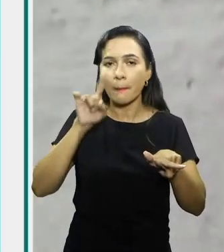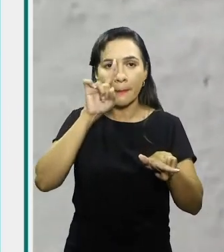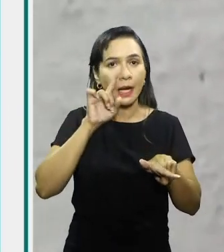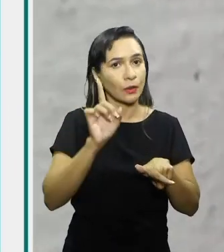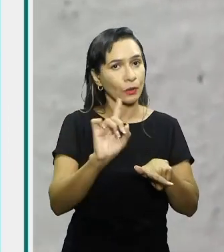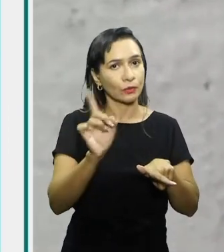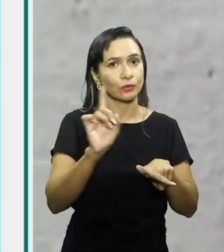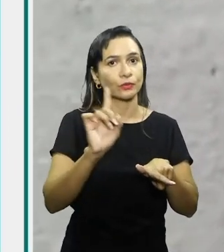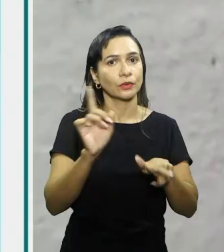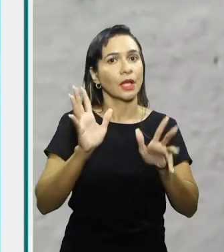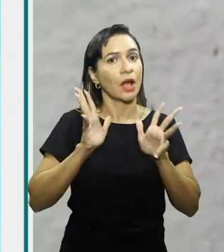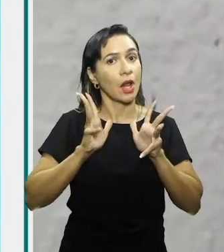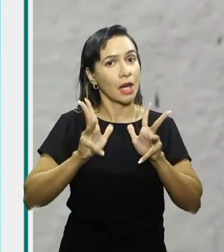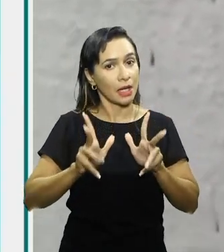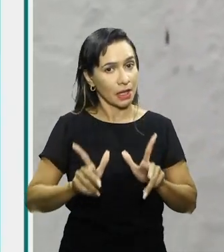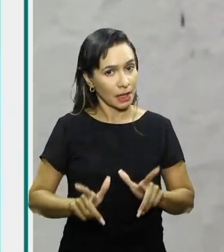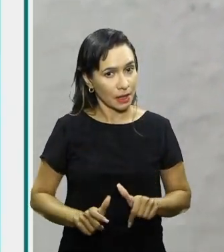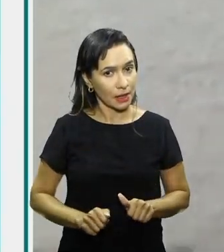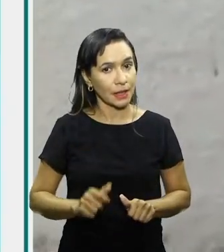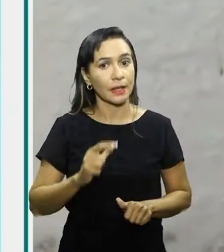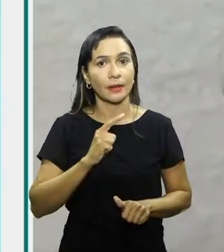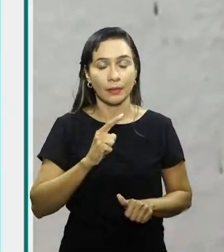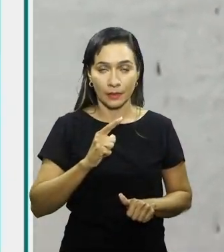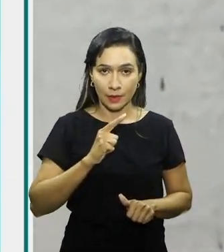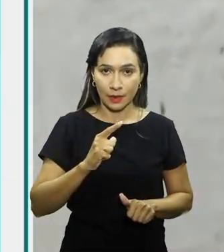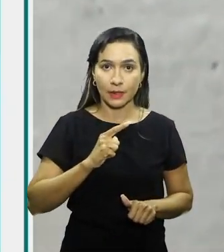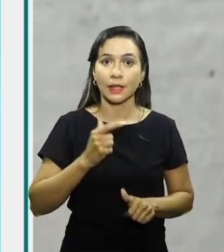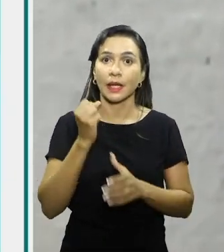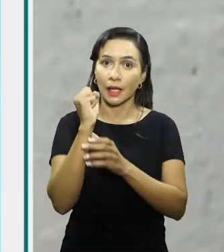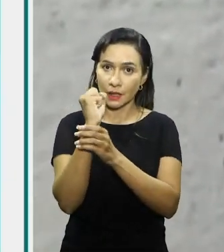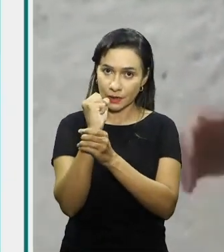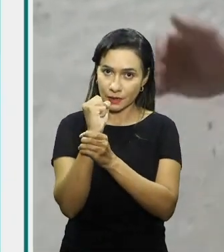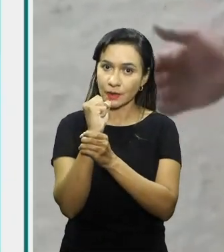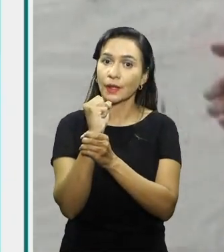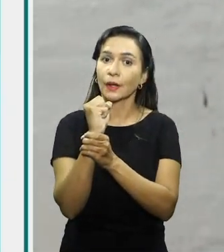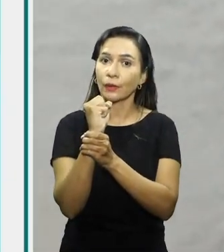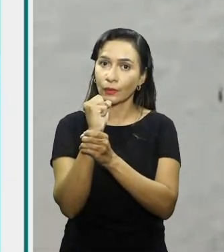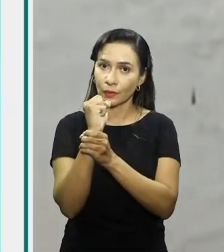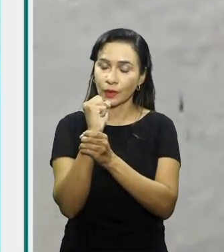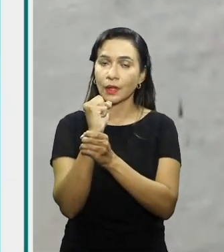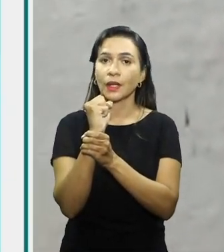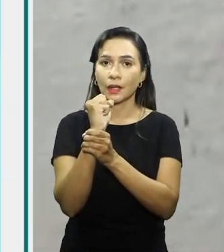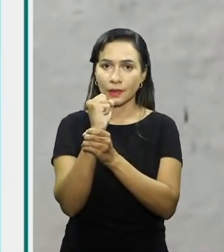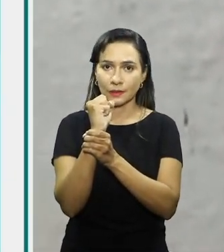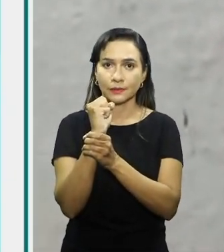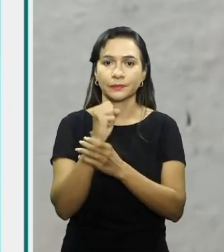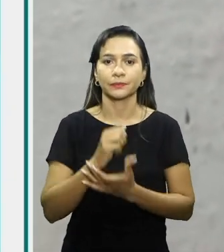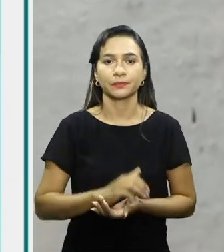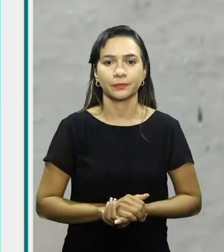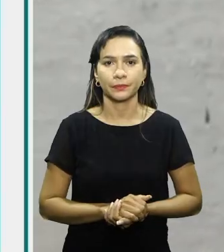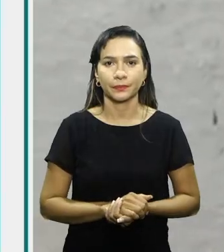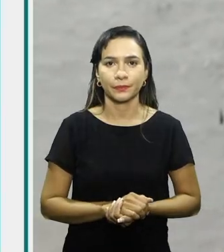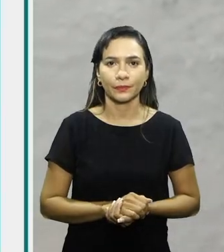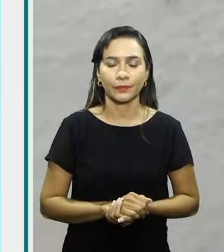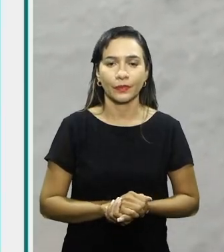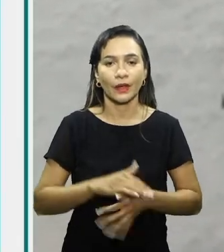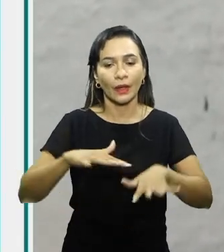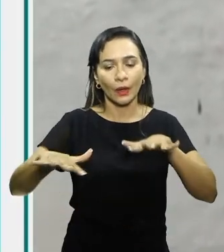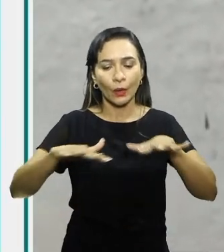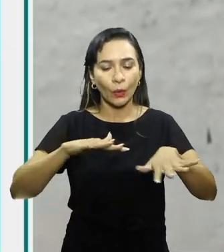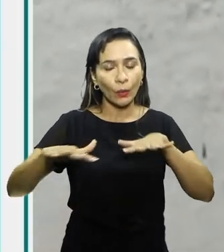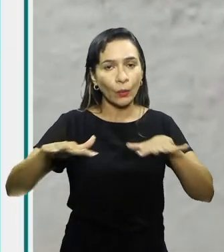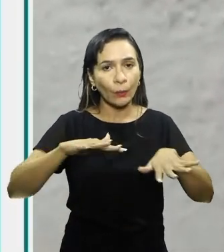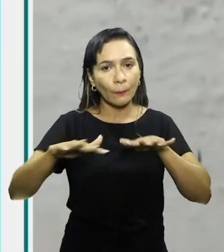machucar. Um local que não haja o risco de escorregar, nem de bater nada dos lados, nem em cima, certo? O movimento